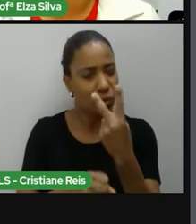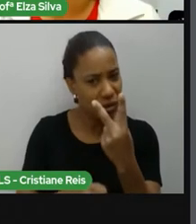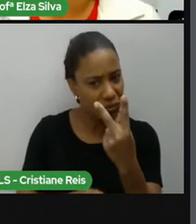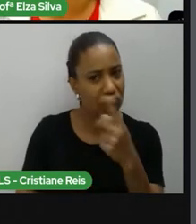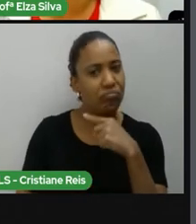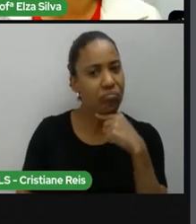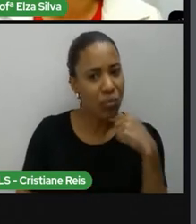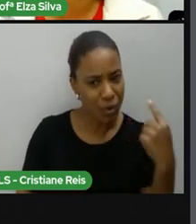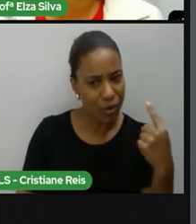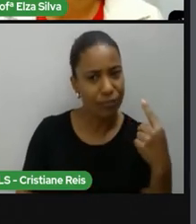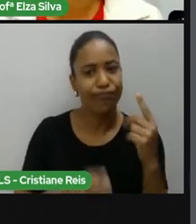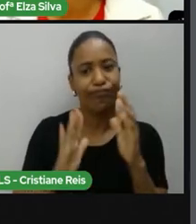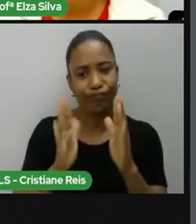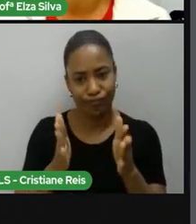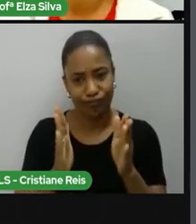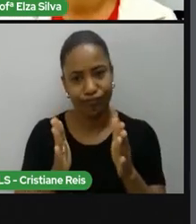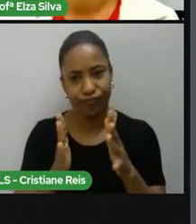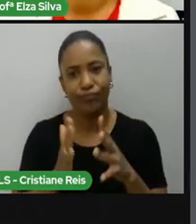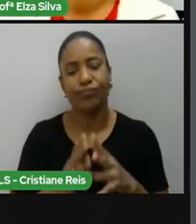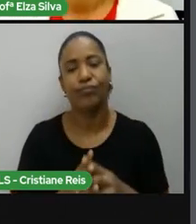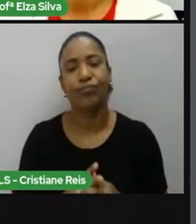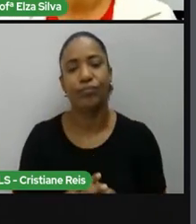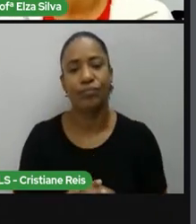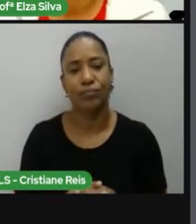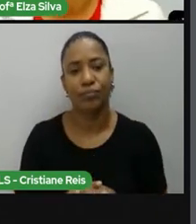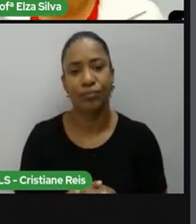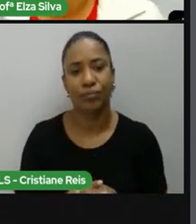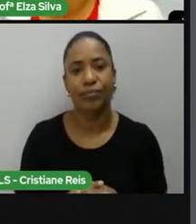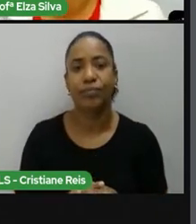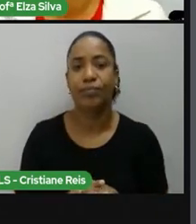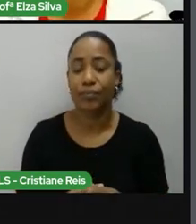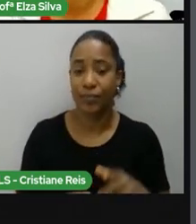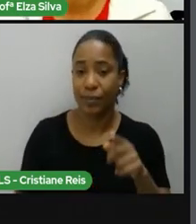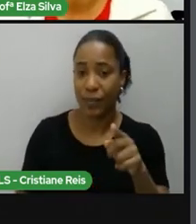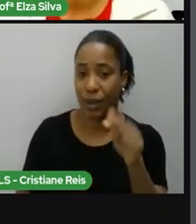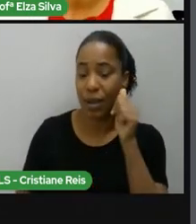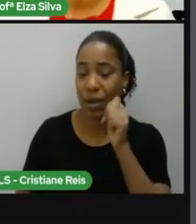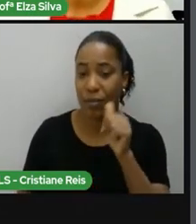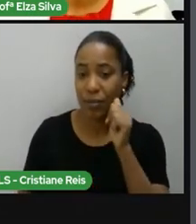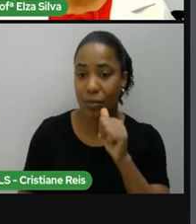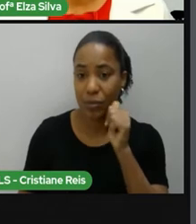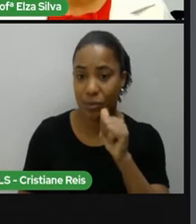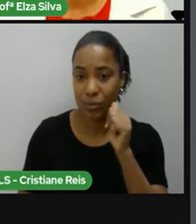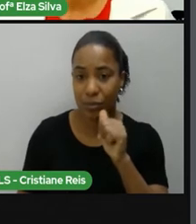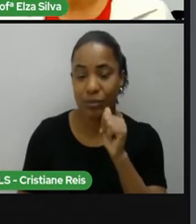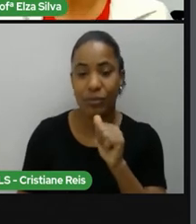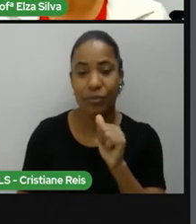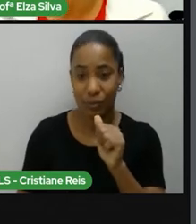Toni Morrison faleceu. Toni Morrison, ela é uma